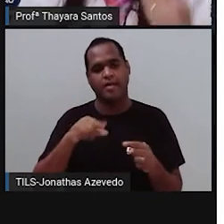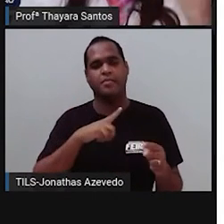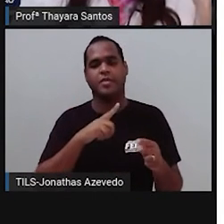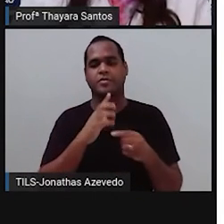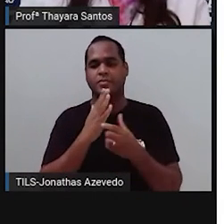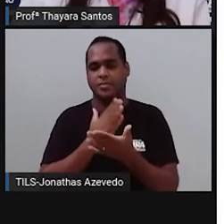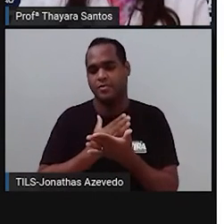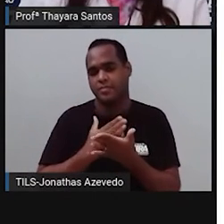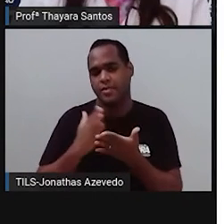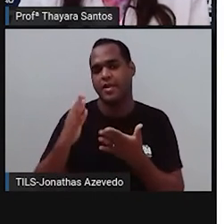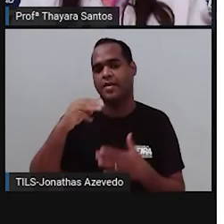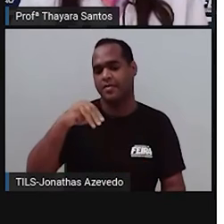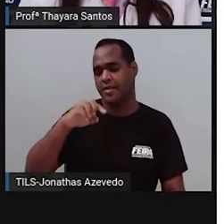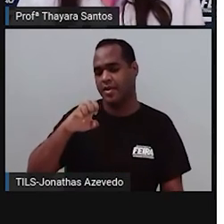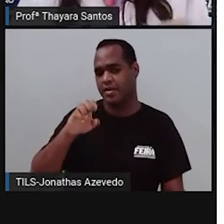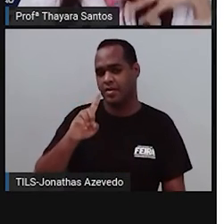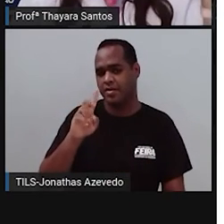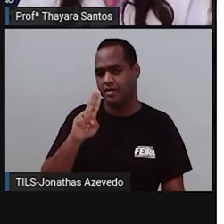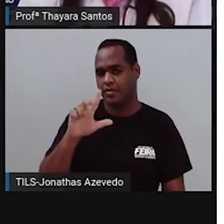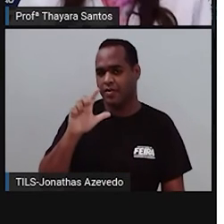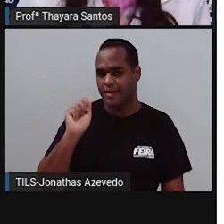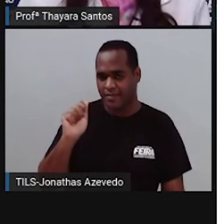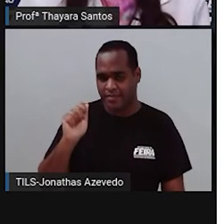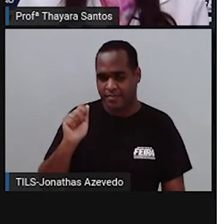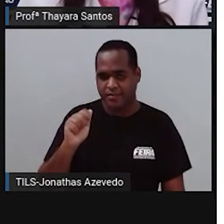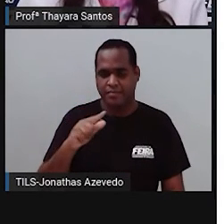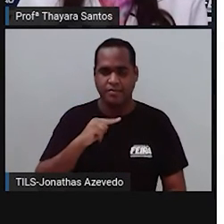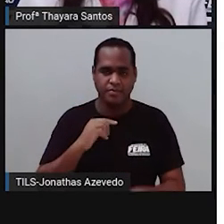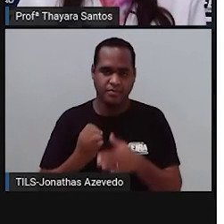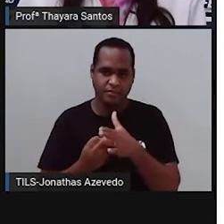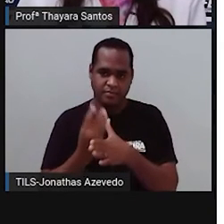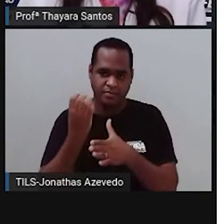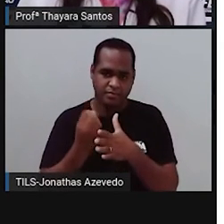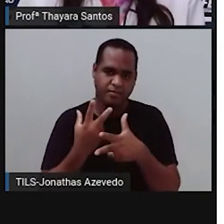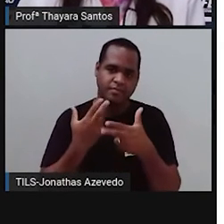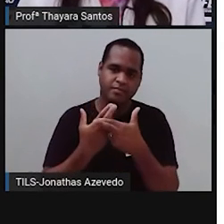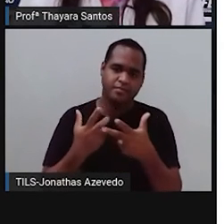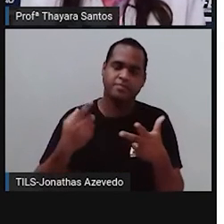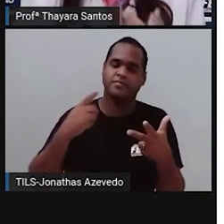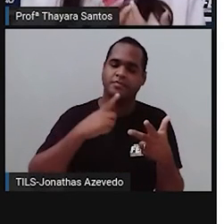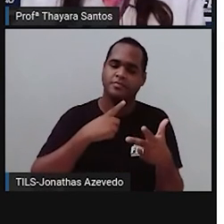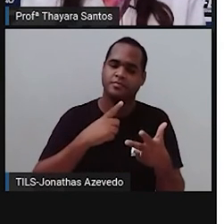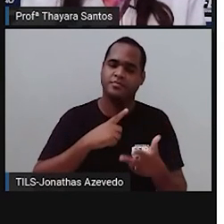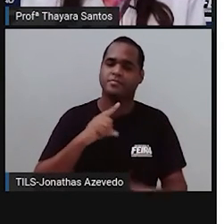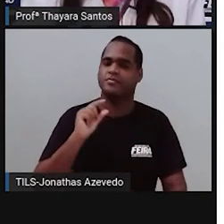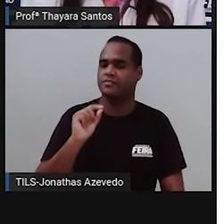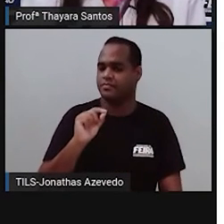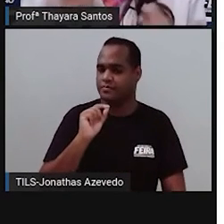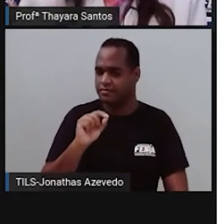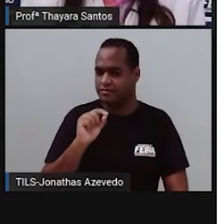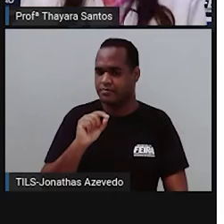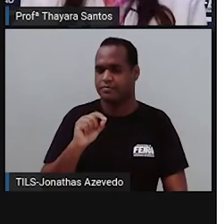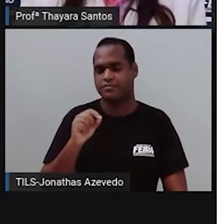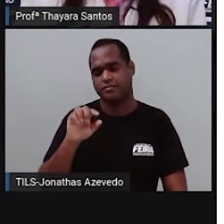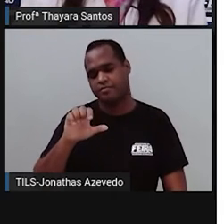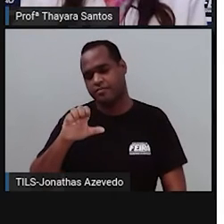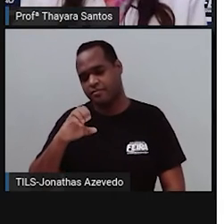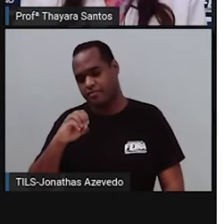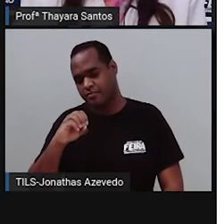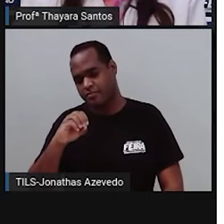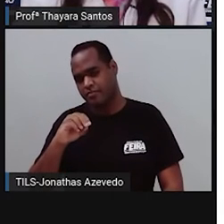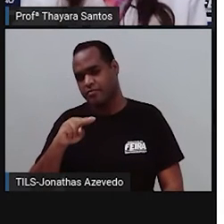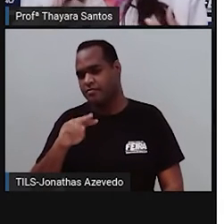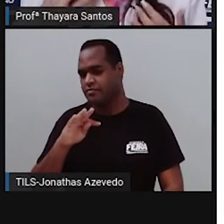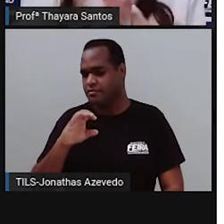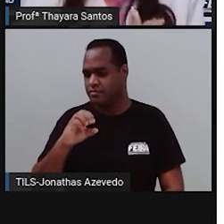origem à medula, e é a medula que vai dar origem a essas novas células aqui, Dá origem aos leucócitos, dá